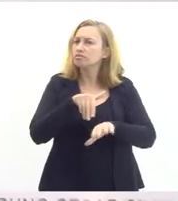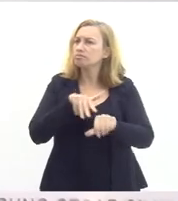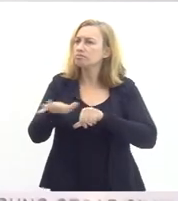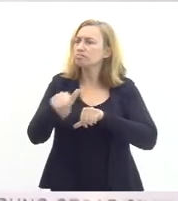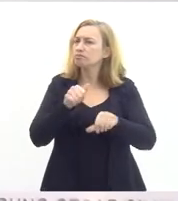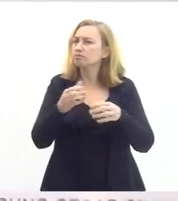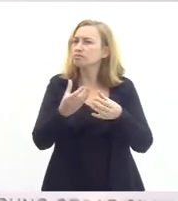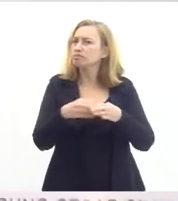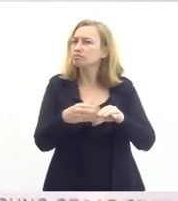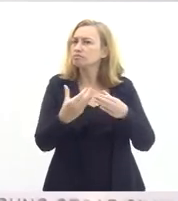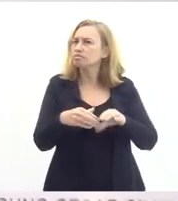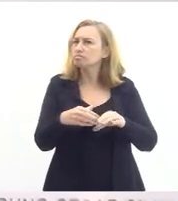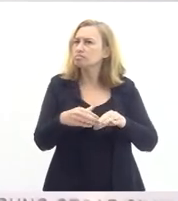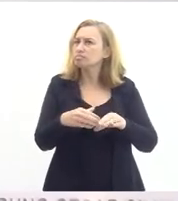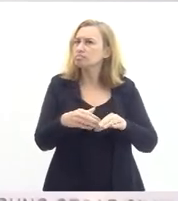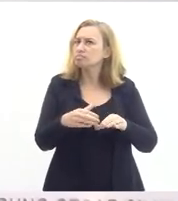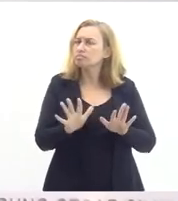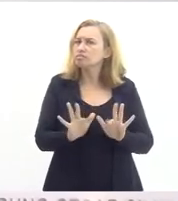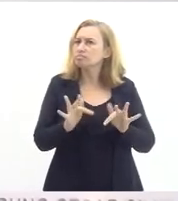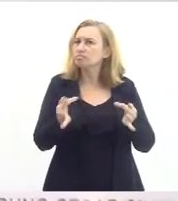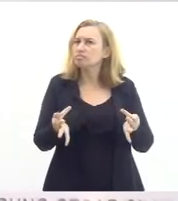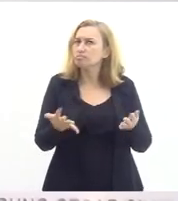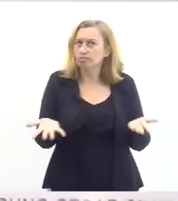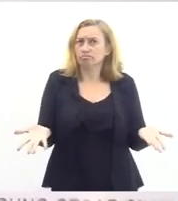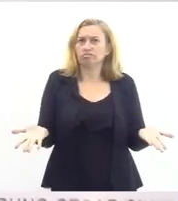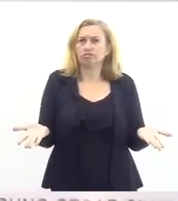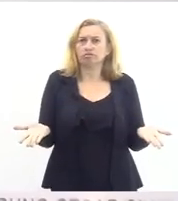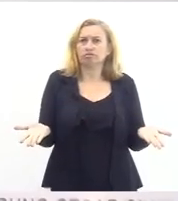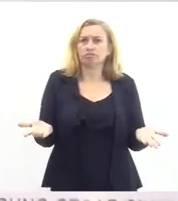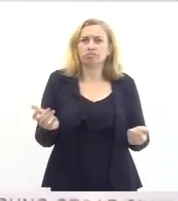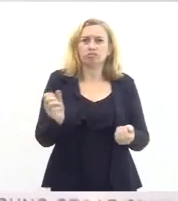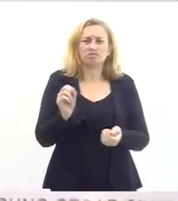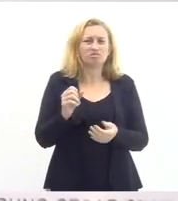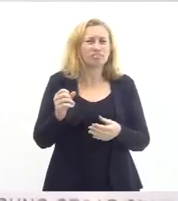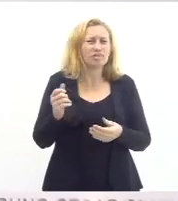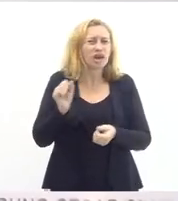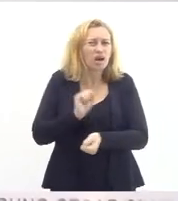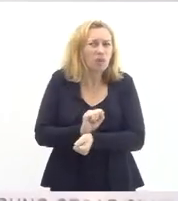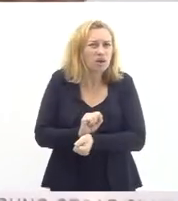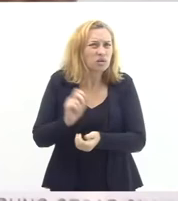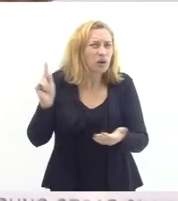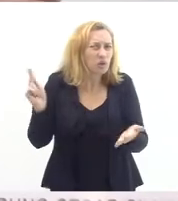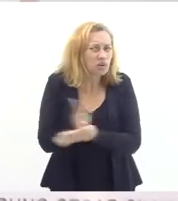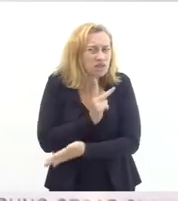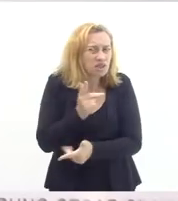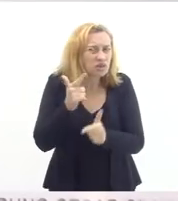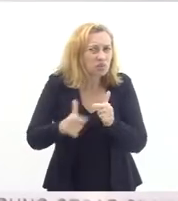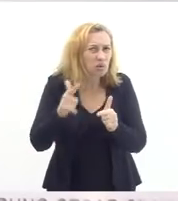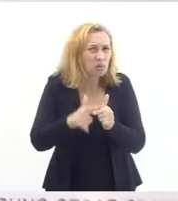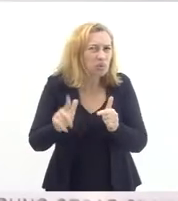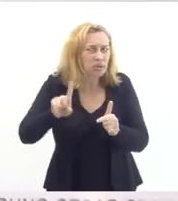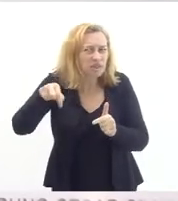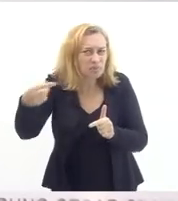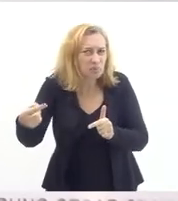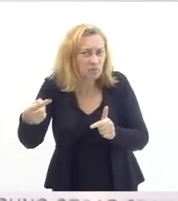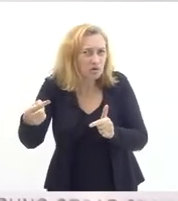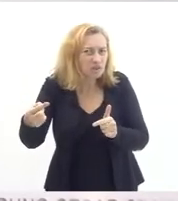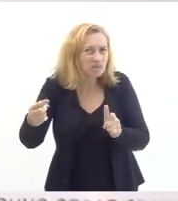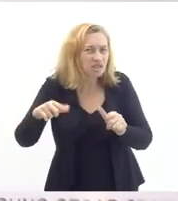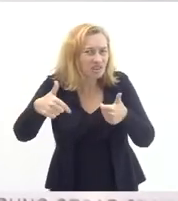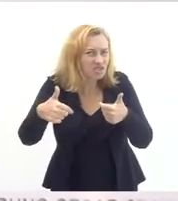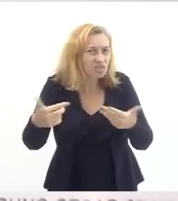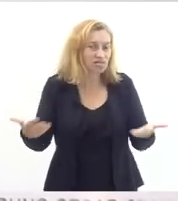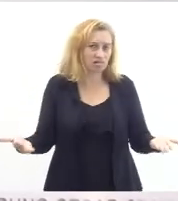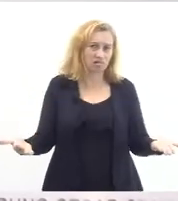o concurso simplificado então quer dizer esperou o problema acontecer para fazer essa história o eu quero dizer